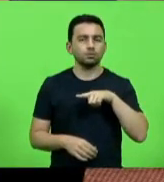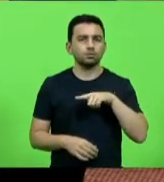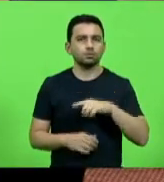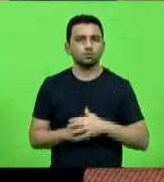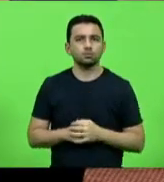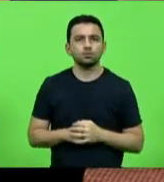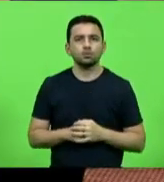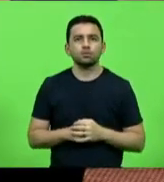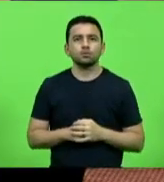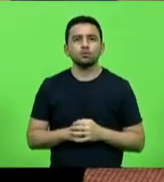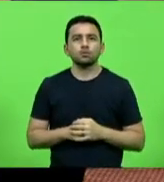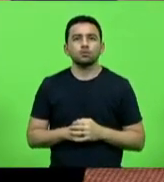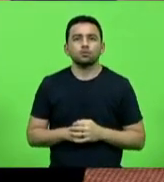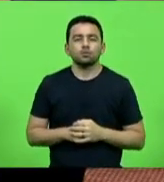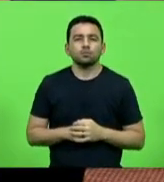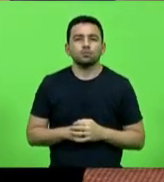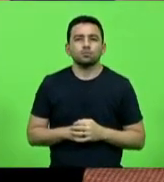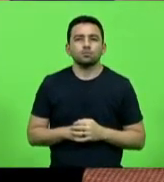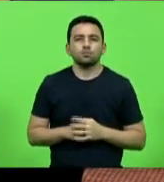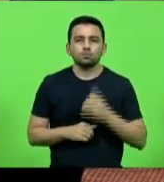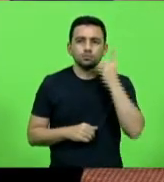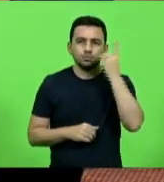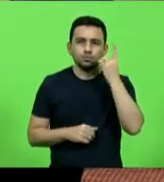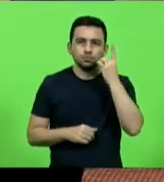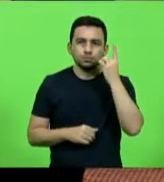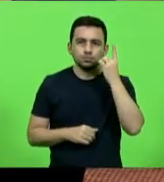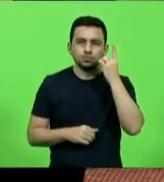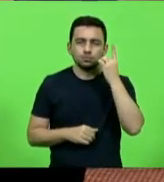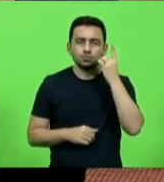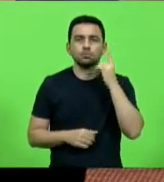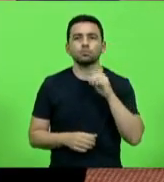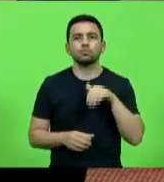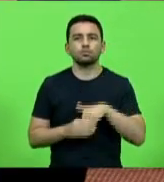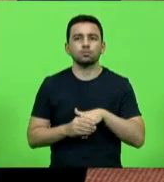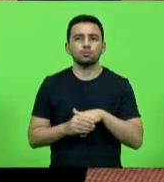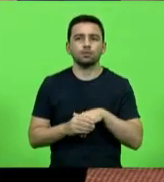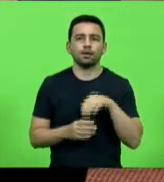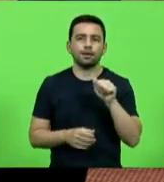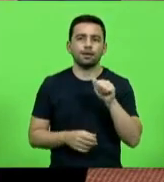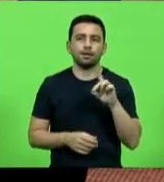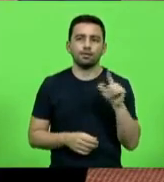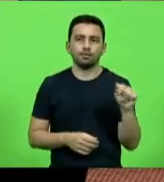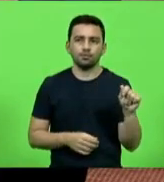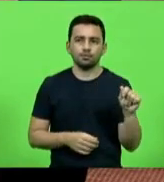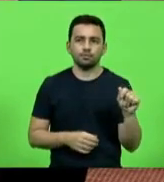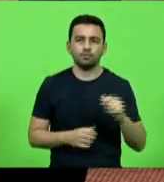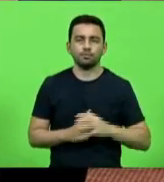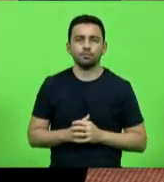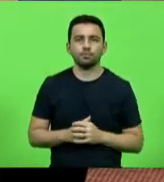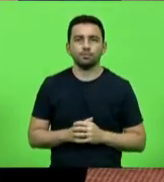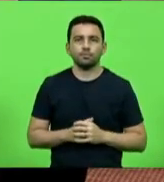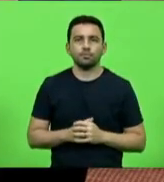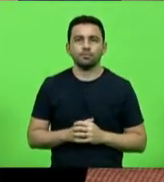Por gentileza. Deputada, como vota a deputada Ada Faraco de Luca?